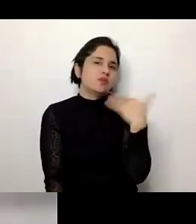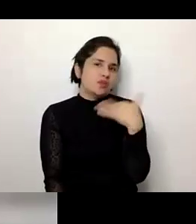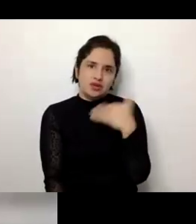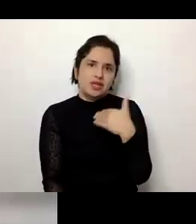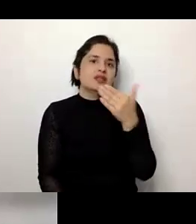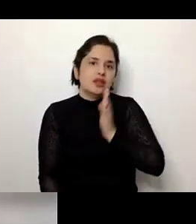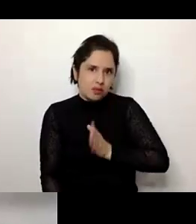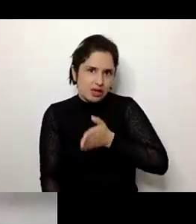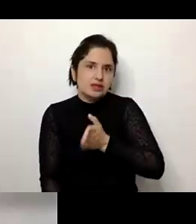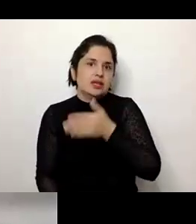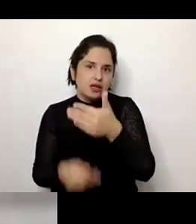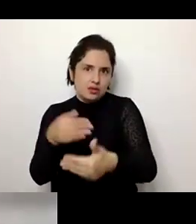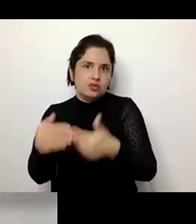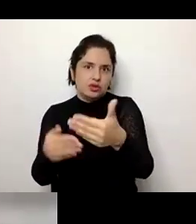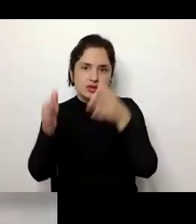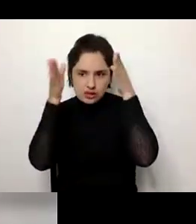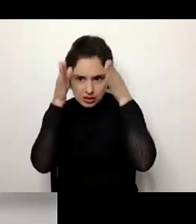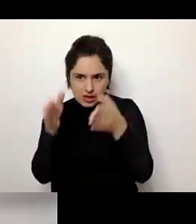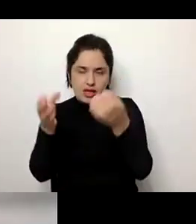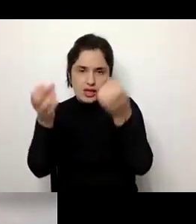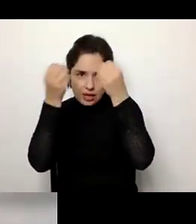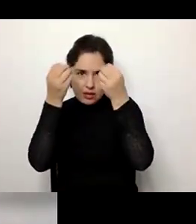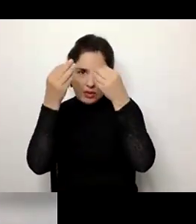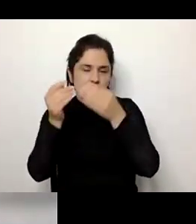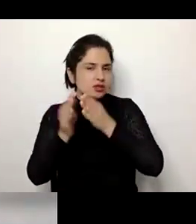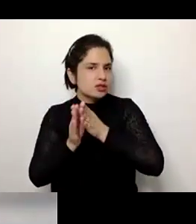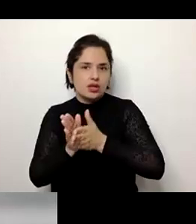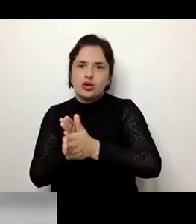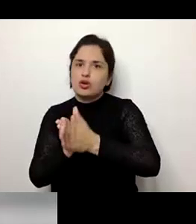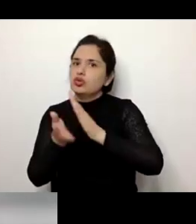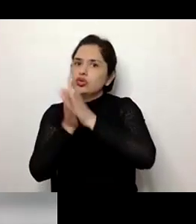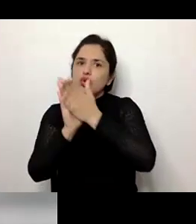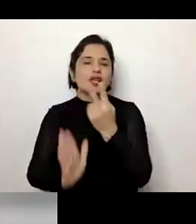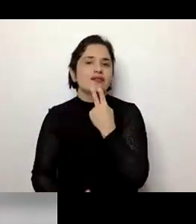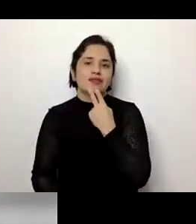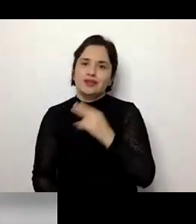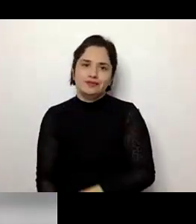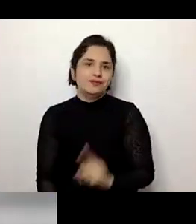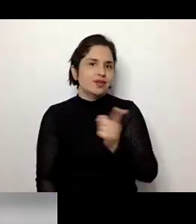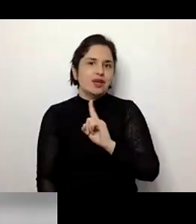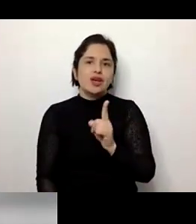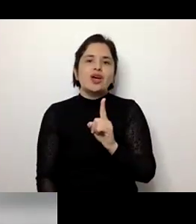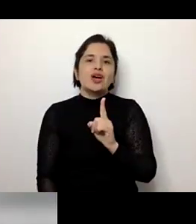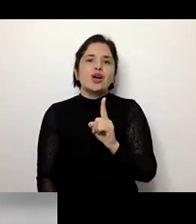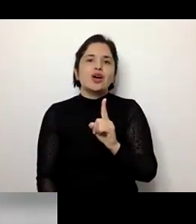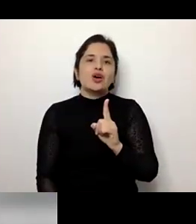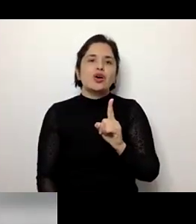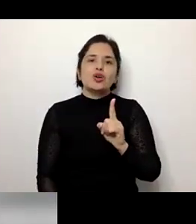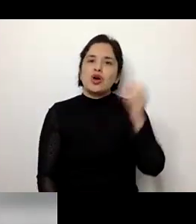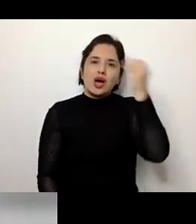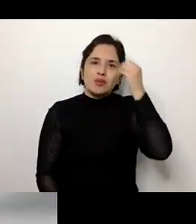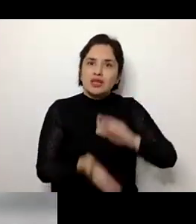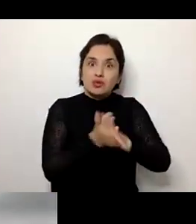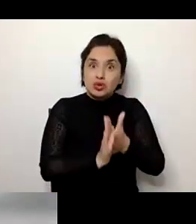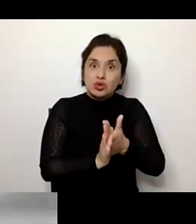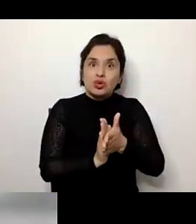processos de aprendizagem latentes nas pessoas ao longo da vida. Nós aprendemos o tempo todo, né? Nós